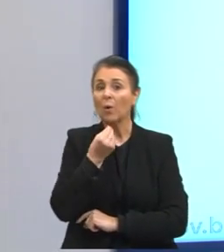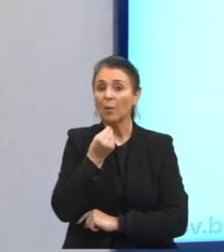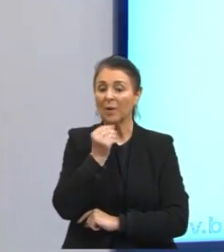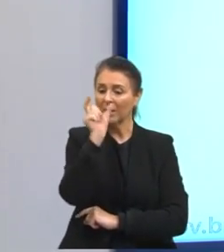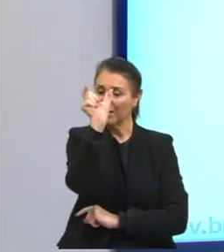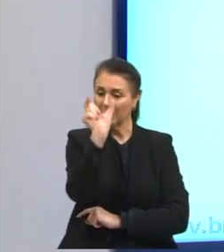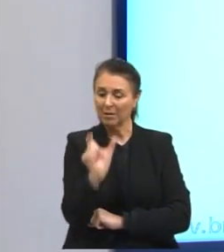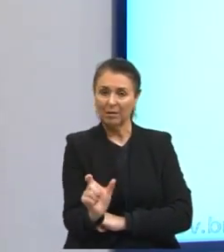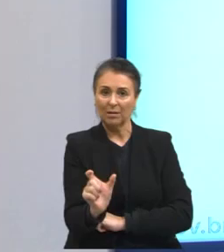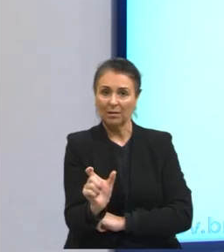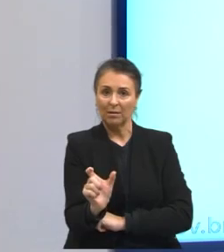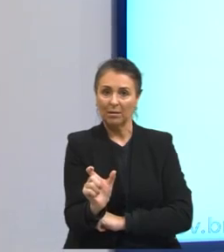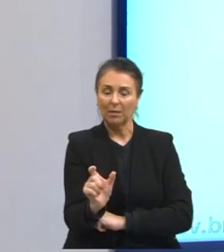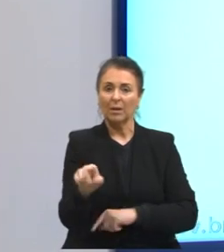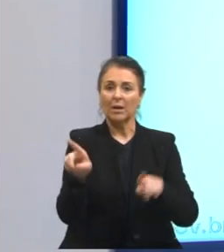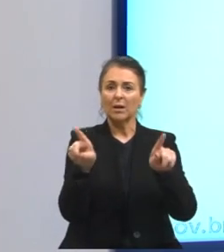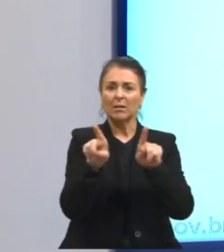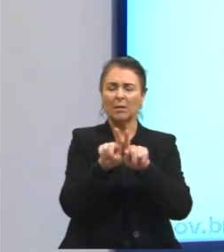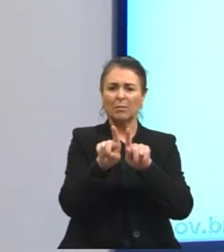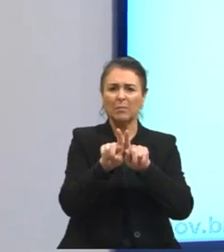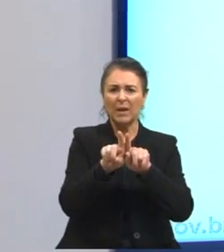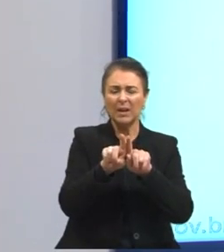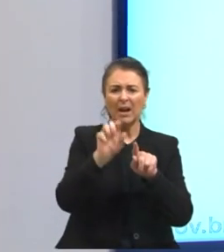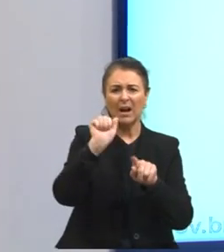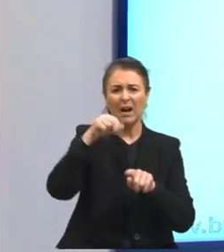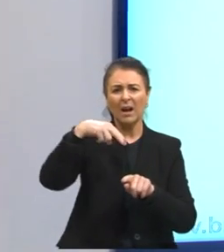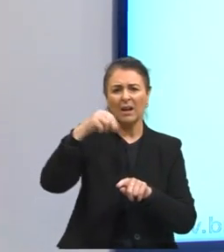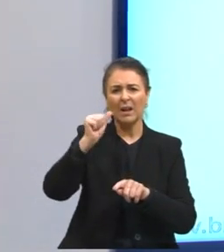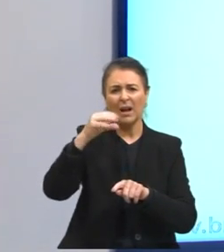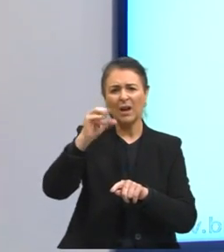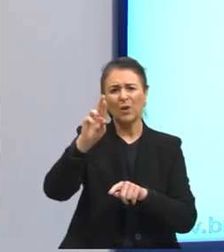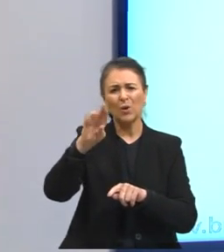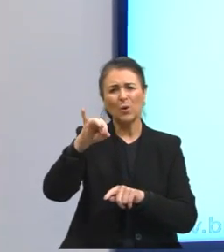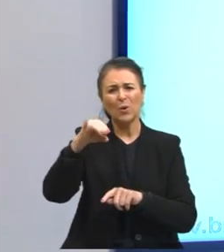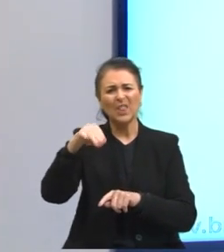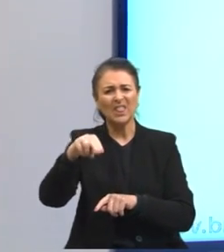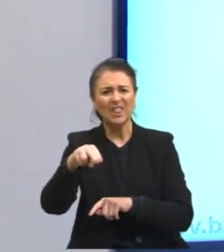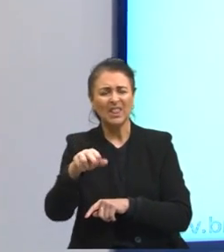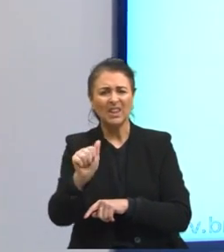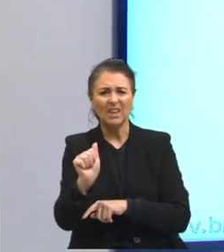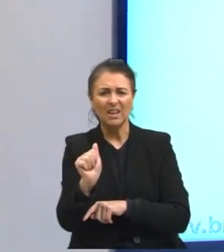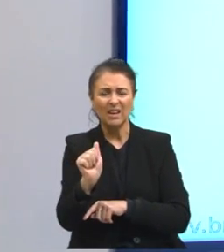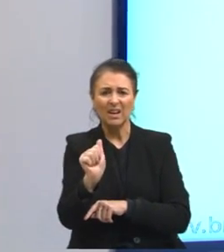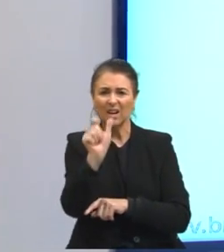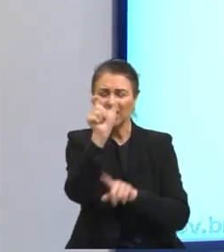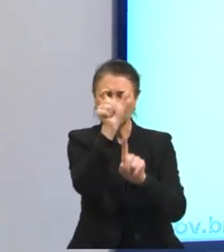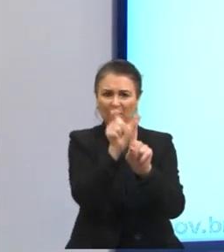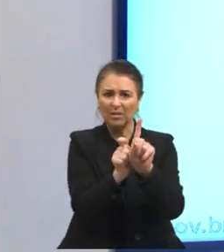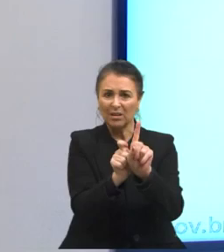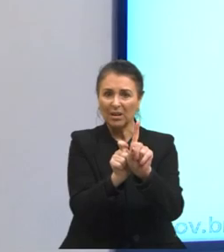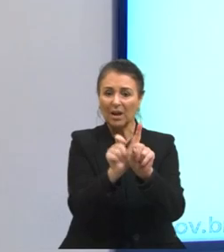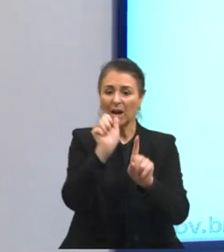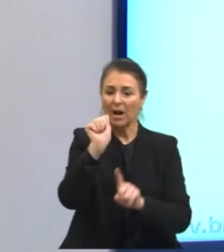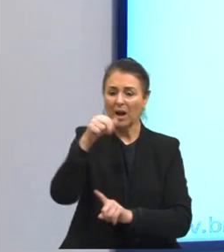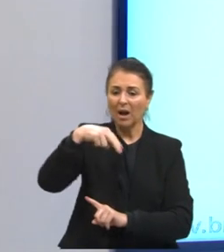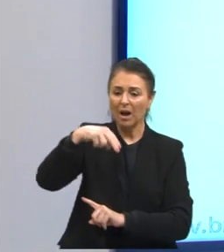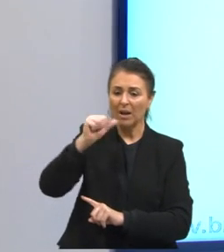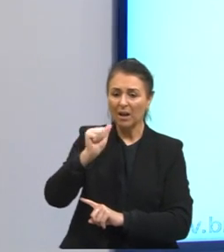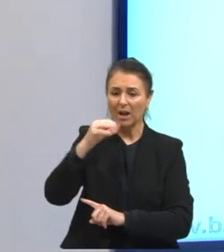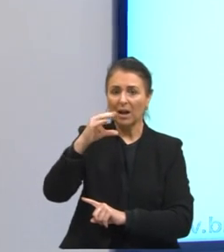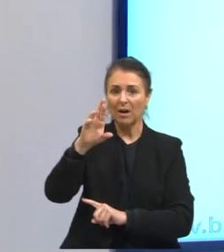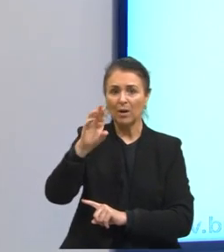Expor a anacronia da personagem, o que quer dizer anacronia? Anacronia é quando não tem